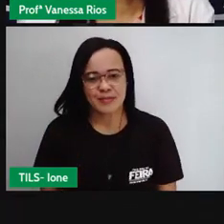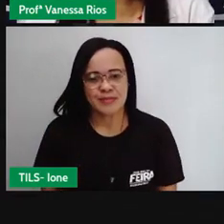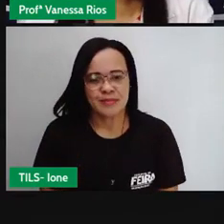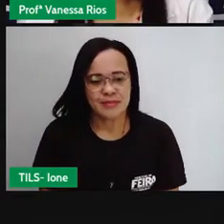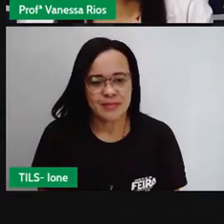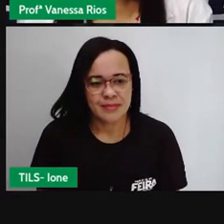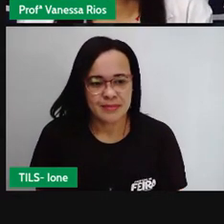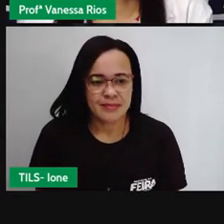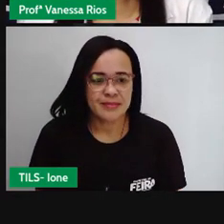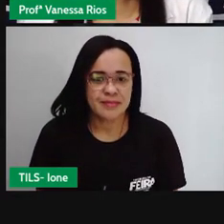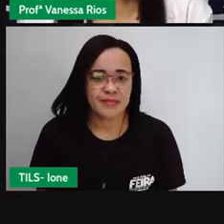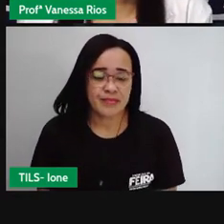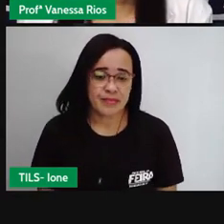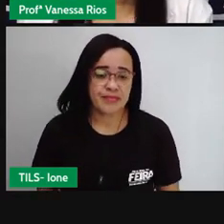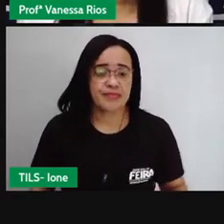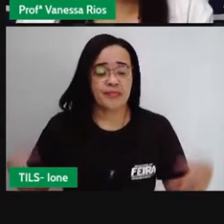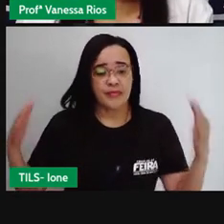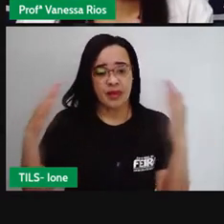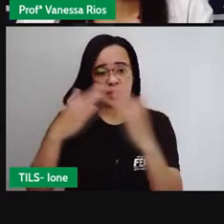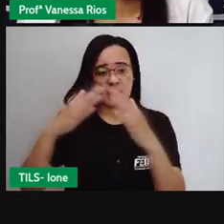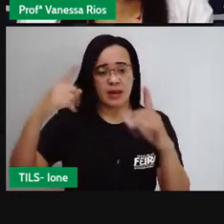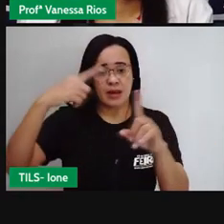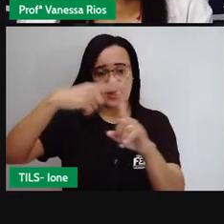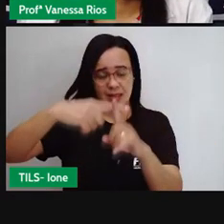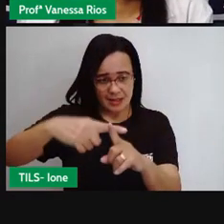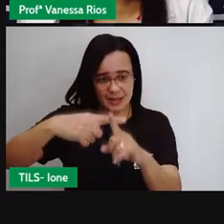Aí tem a igreja de São Francisco.